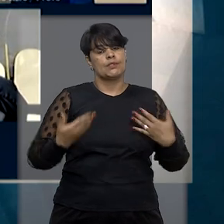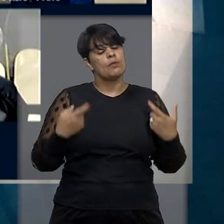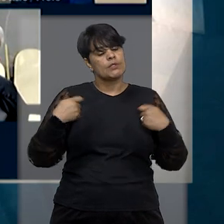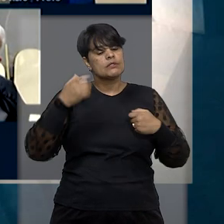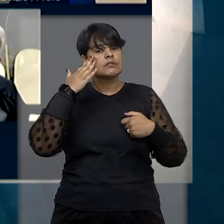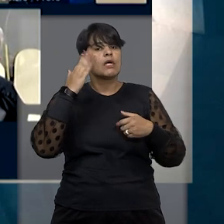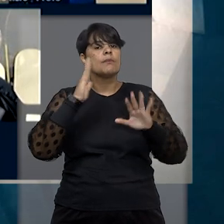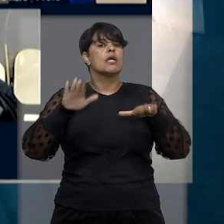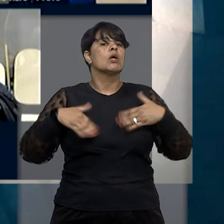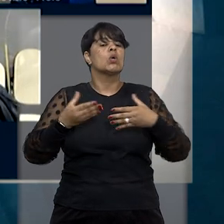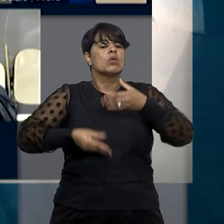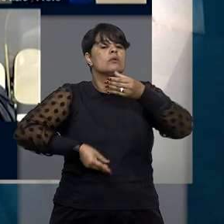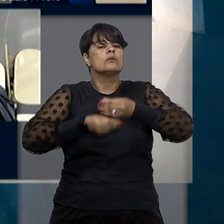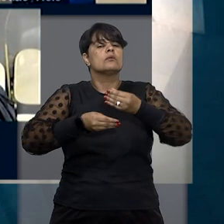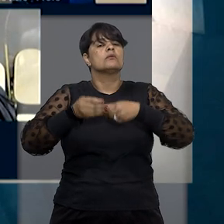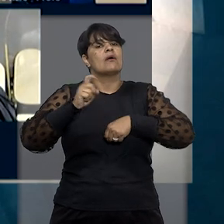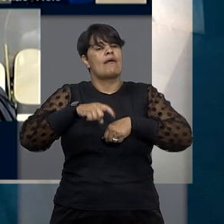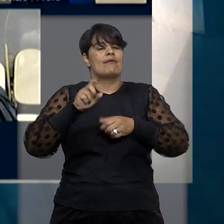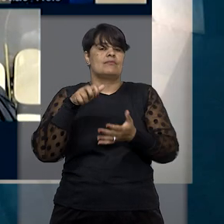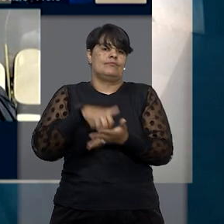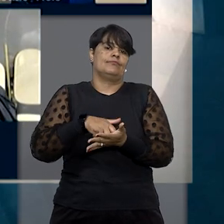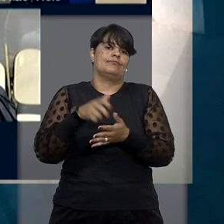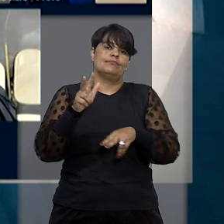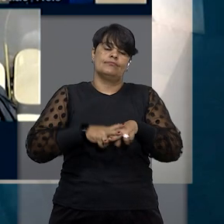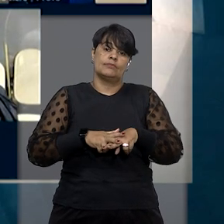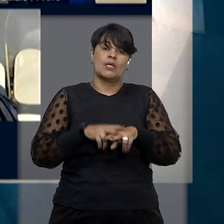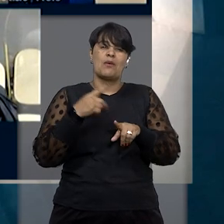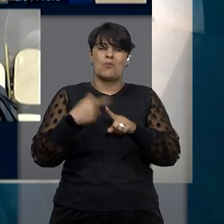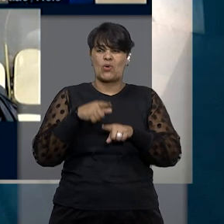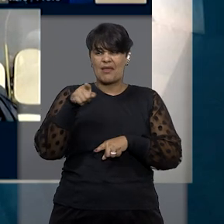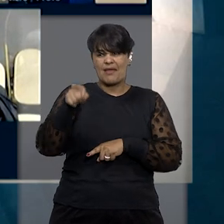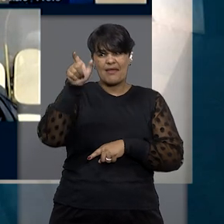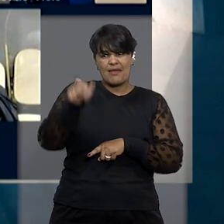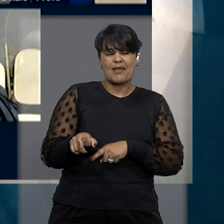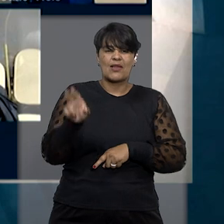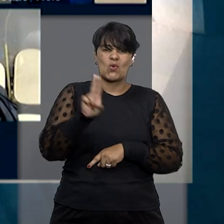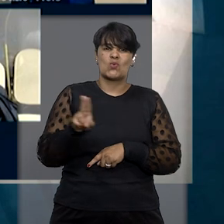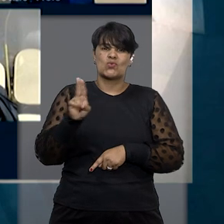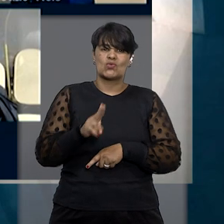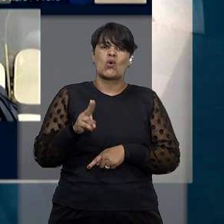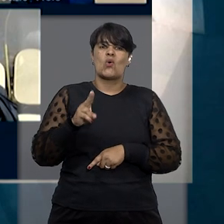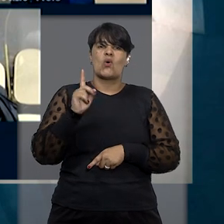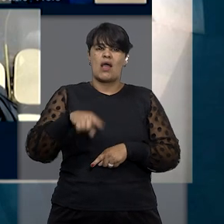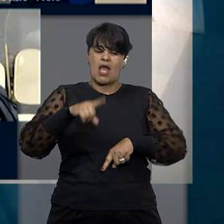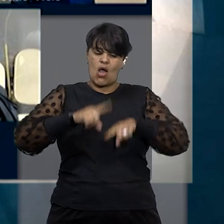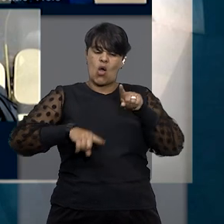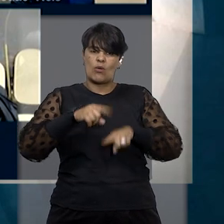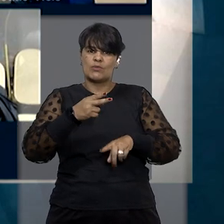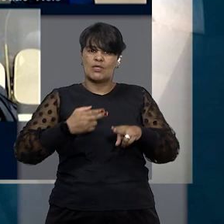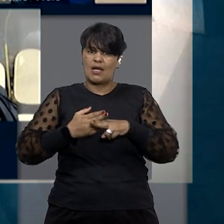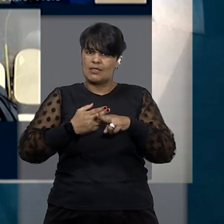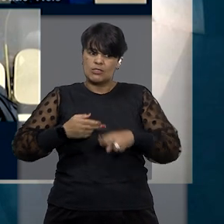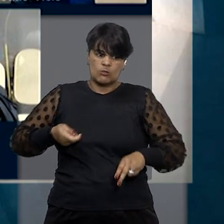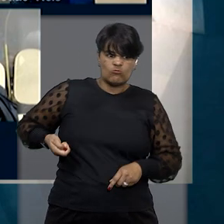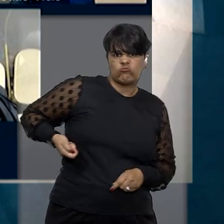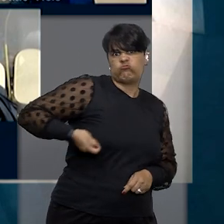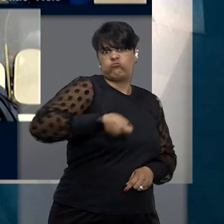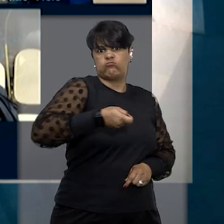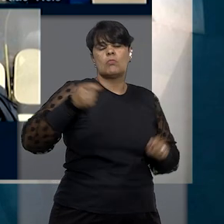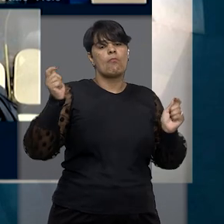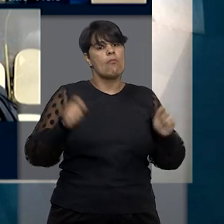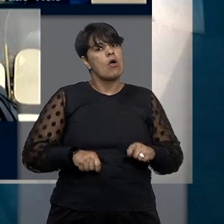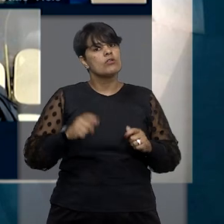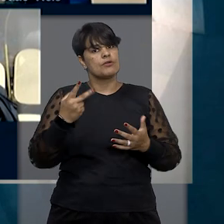criminosa. Por ser mais grave a ação do agente que utiliza objeto capaz até de tirar a vida da